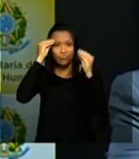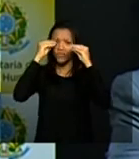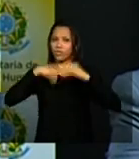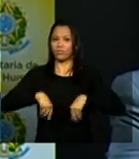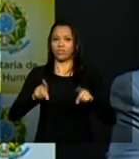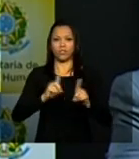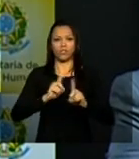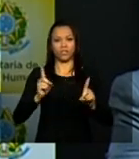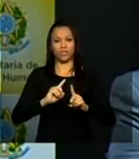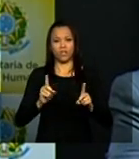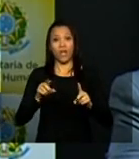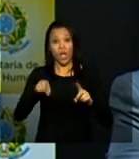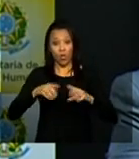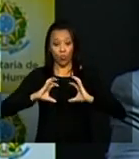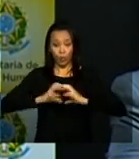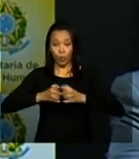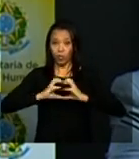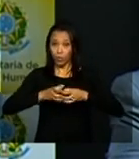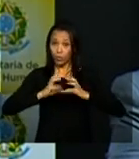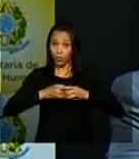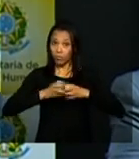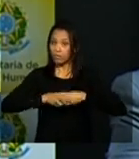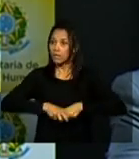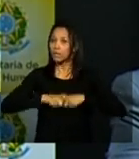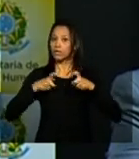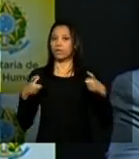é um grupo enorme no Brasil